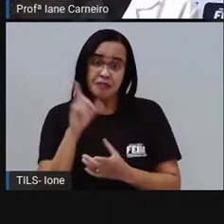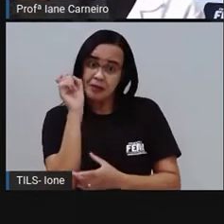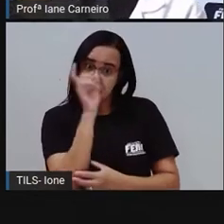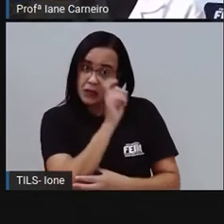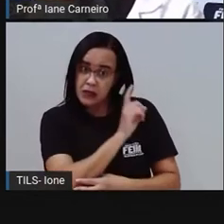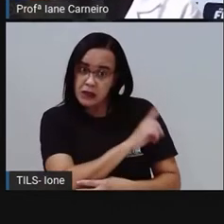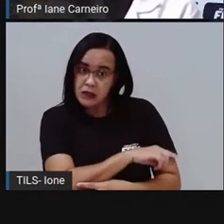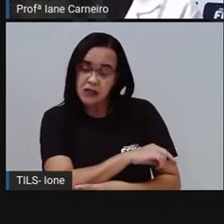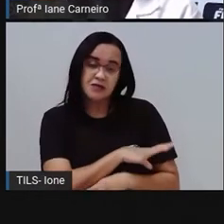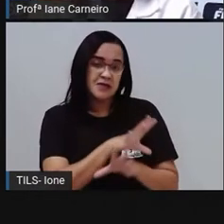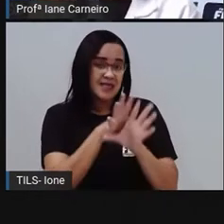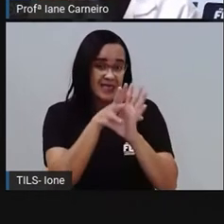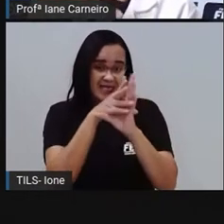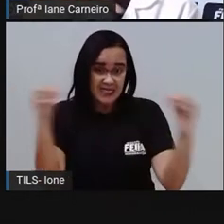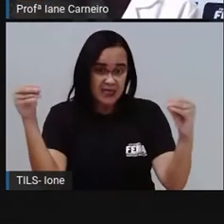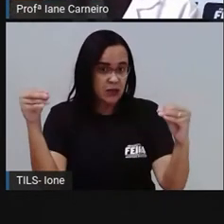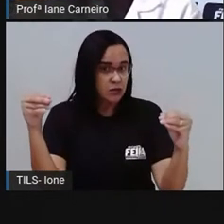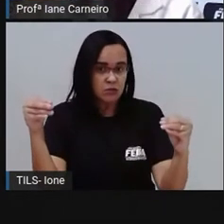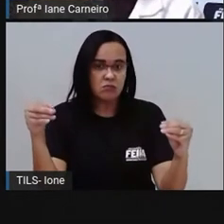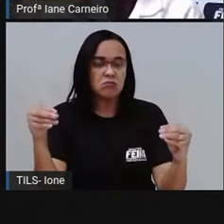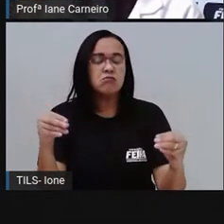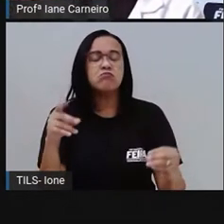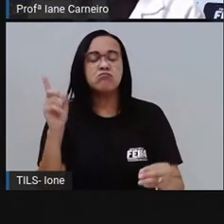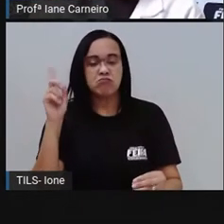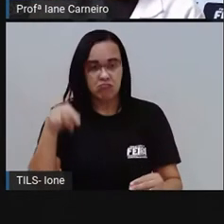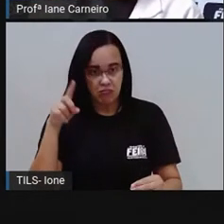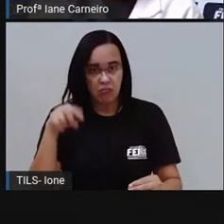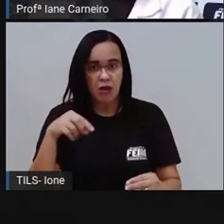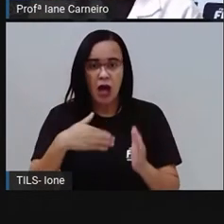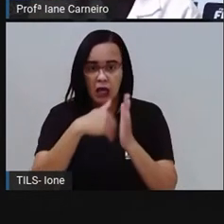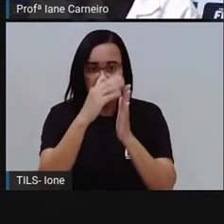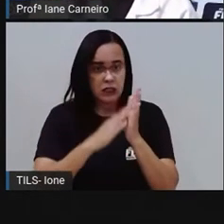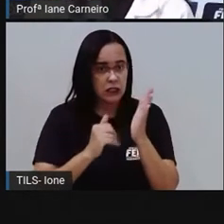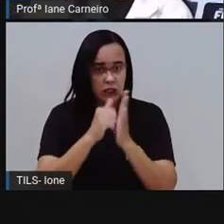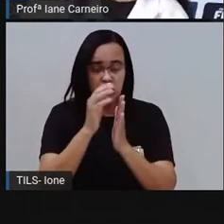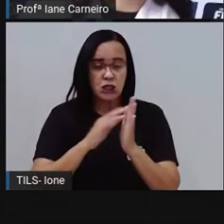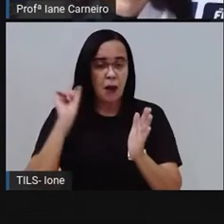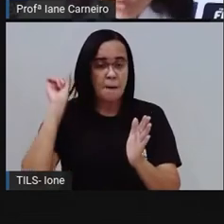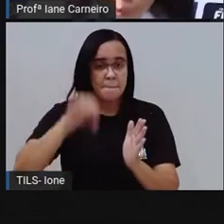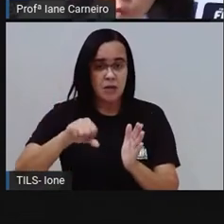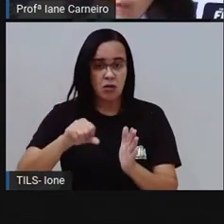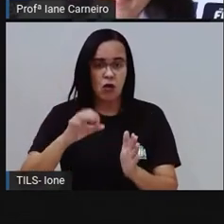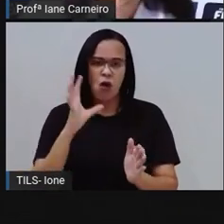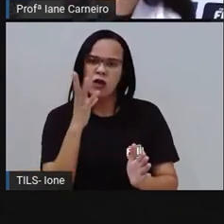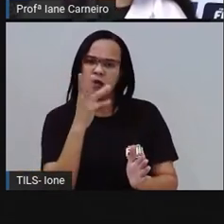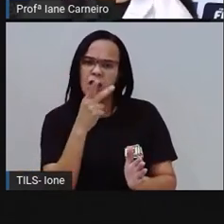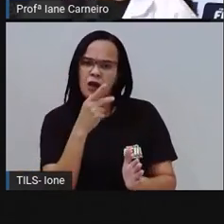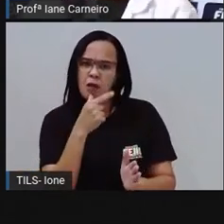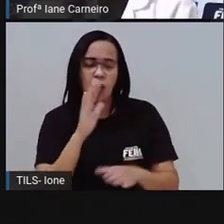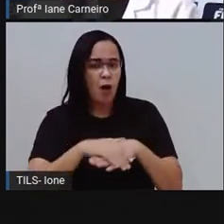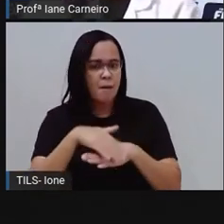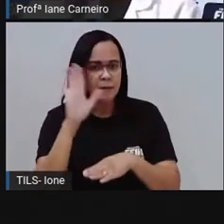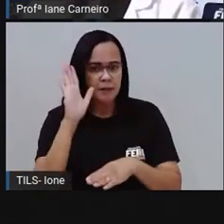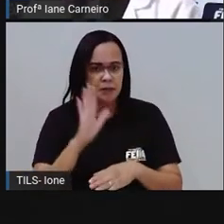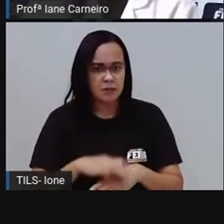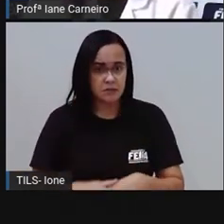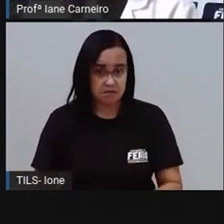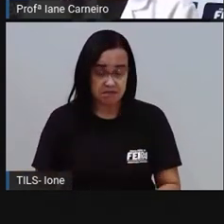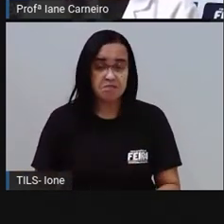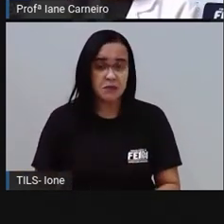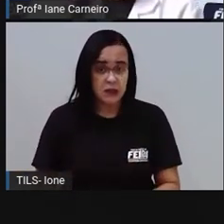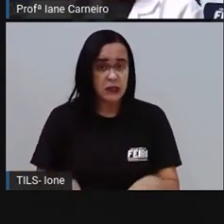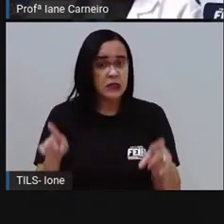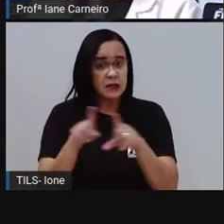realmente de decompor e a tinta faz demorar ainda mais. Outro material, ó, o